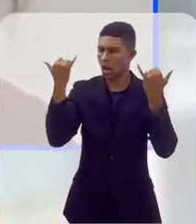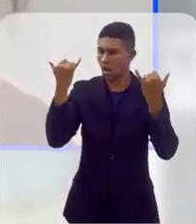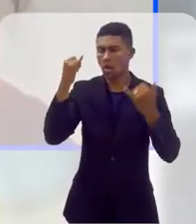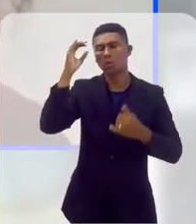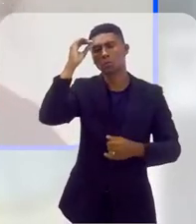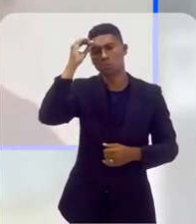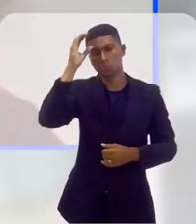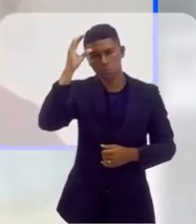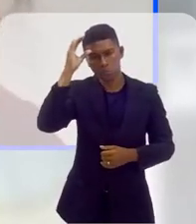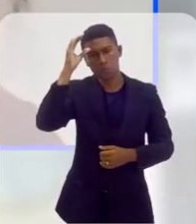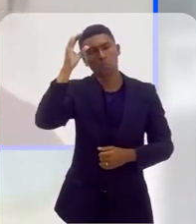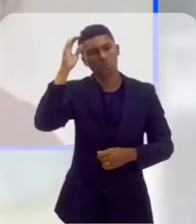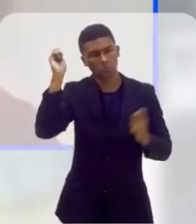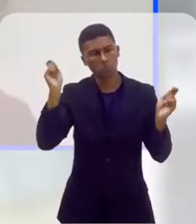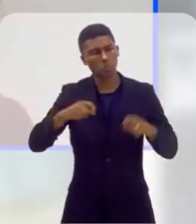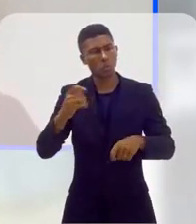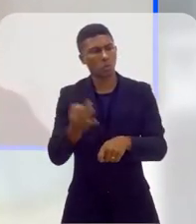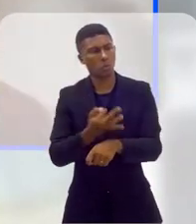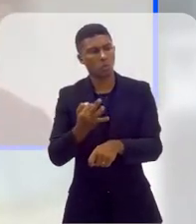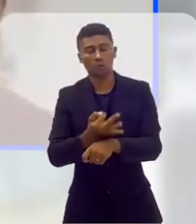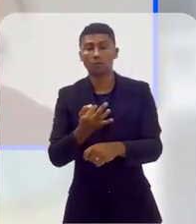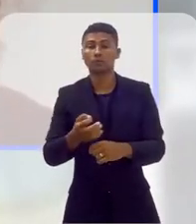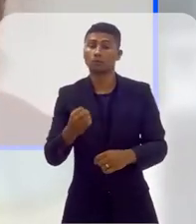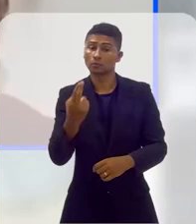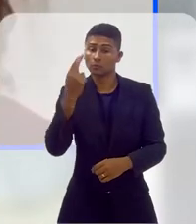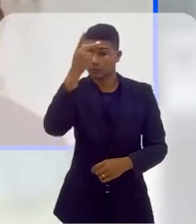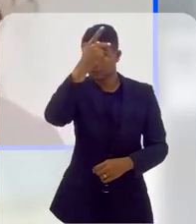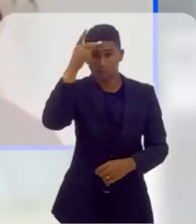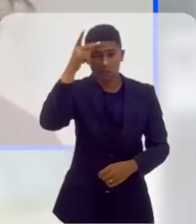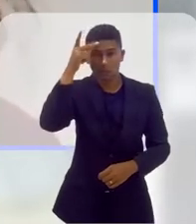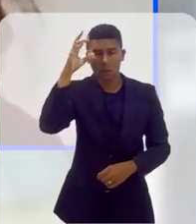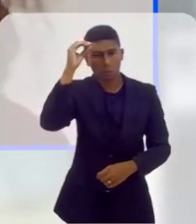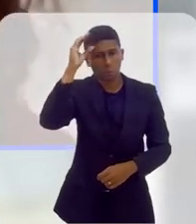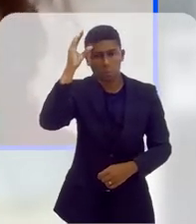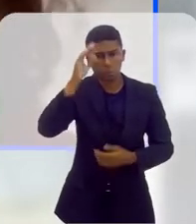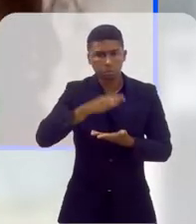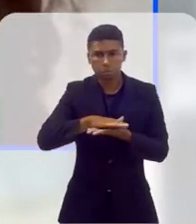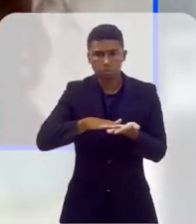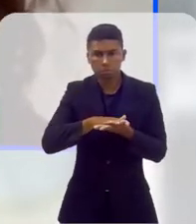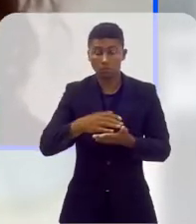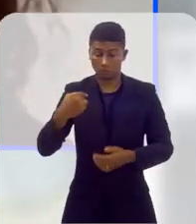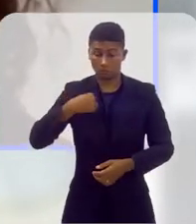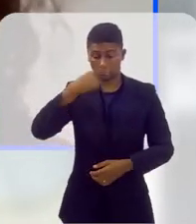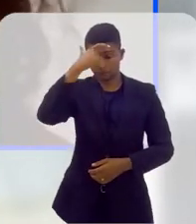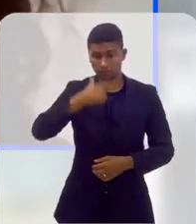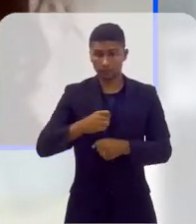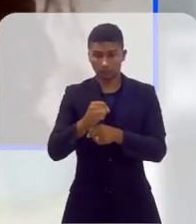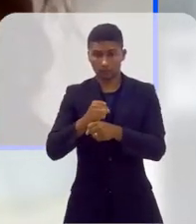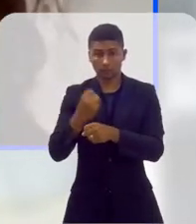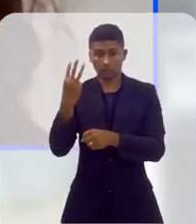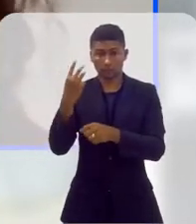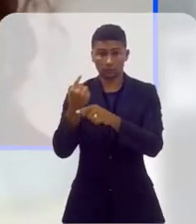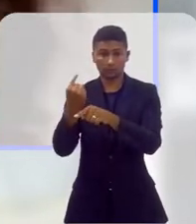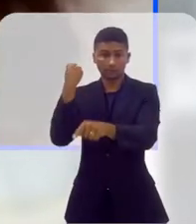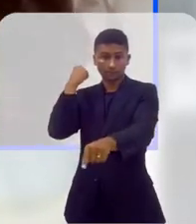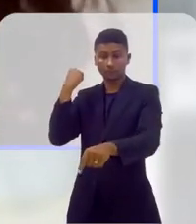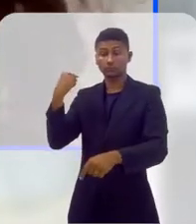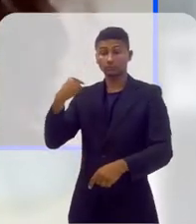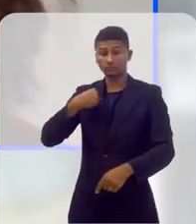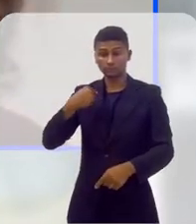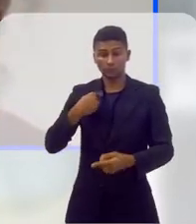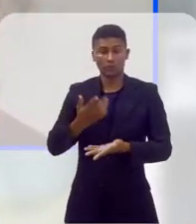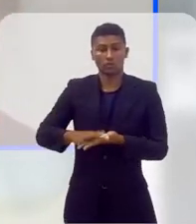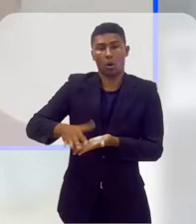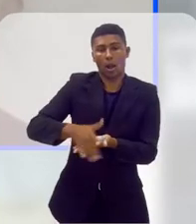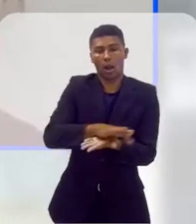espaços de resistência, espaços de acolhimento, até as pessoas que não têm conhecimento. Eu mesmo, há três anos atrás, voltando de um ensaio de escola de samba no centro da